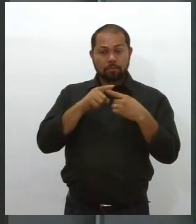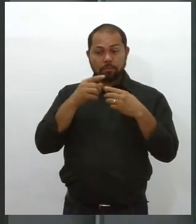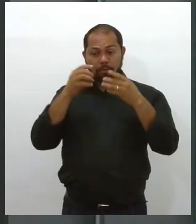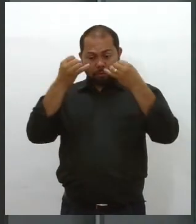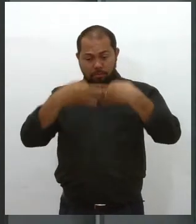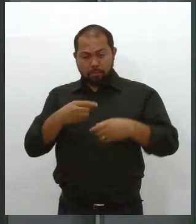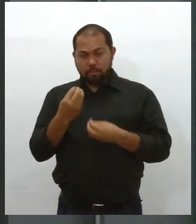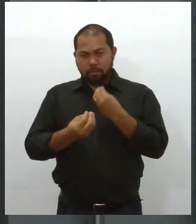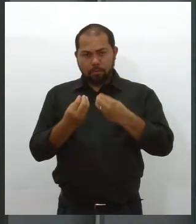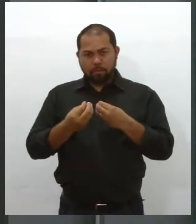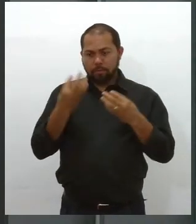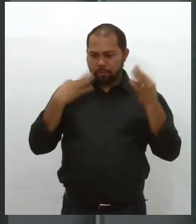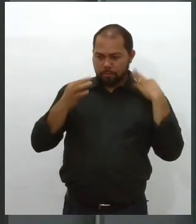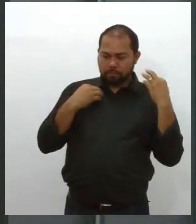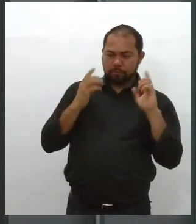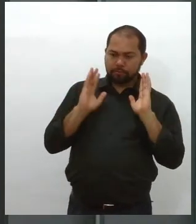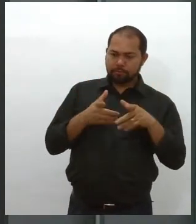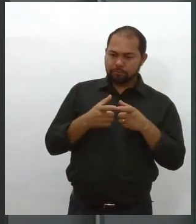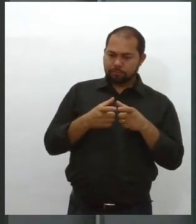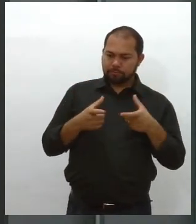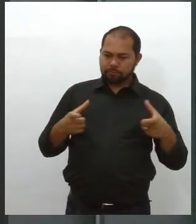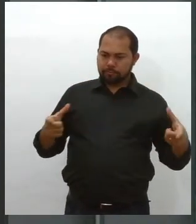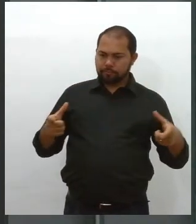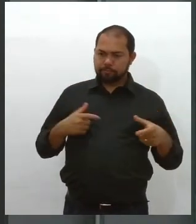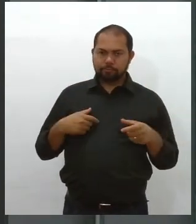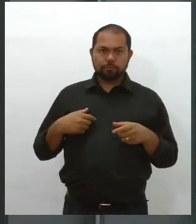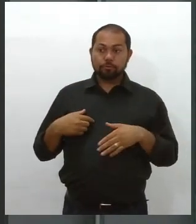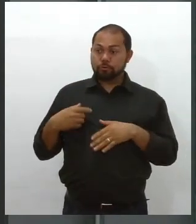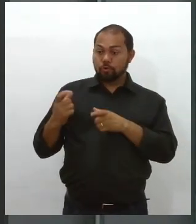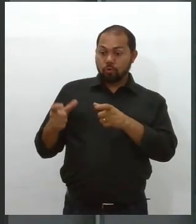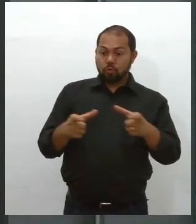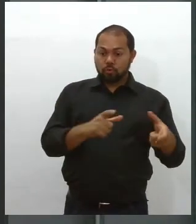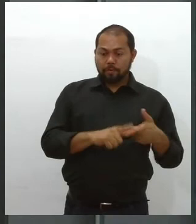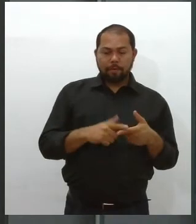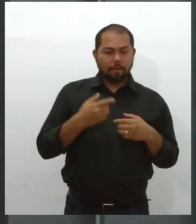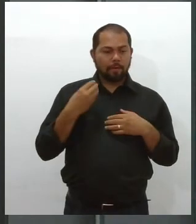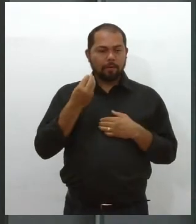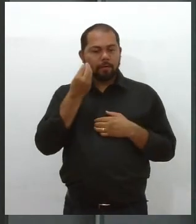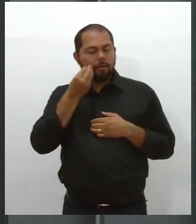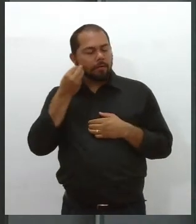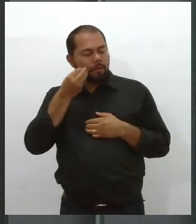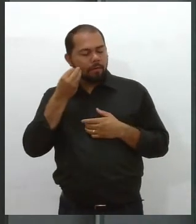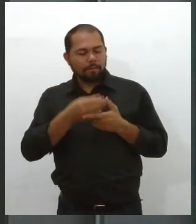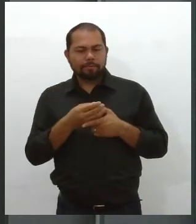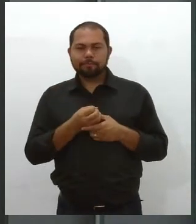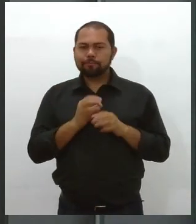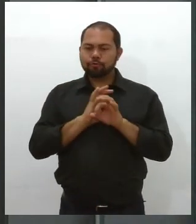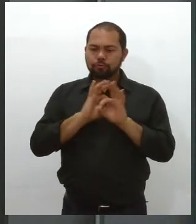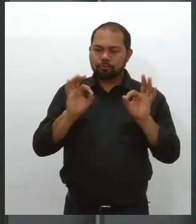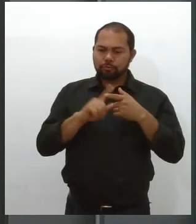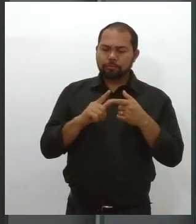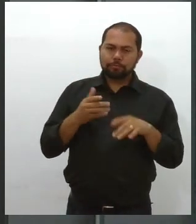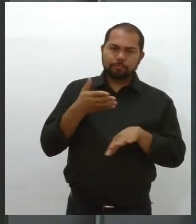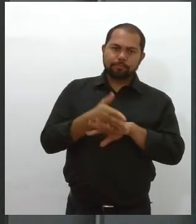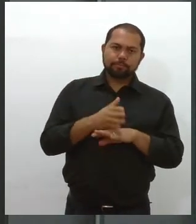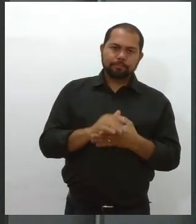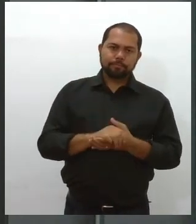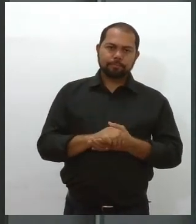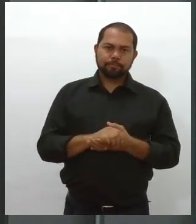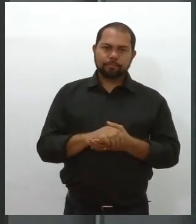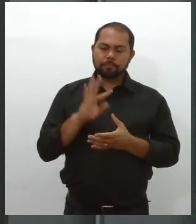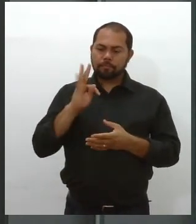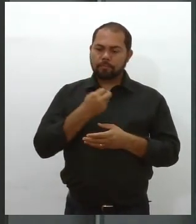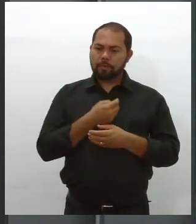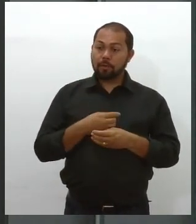procura tem aumentado por roteiros que proporcionam vivências singulares sobre a cultura local de um destino. Todos os alunos